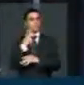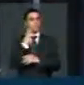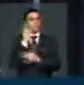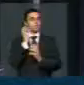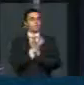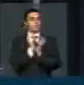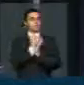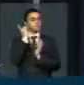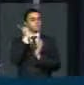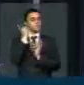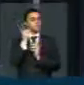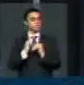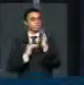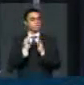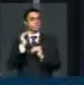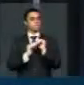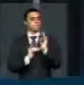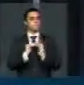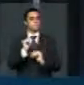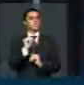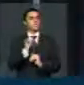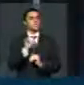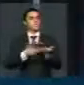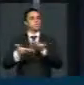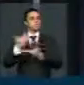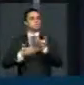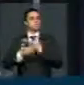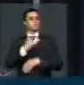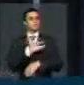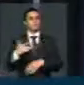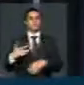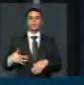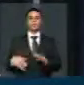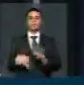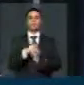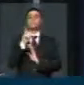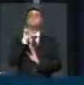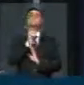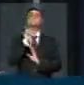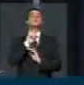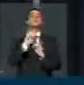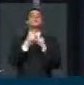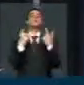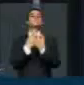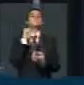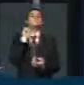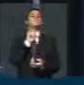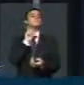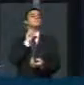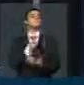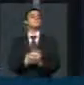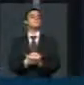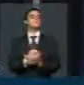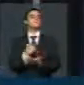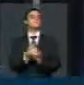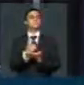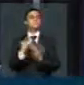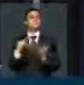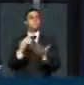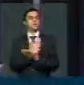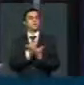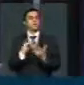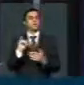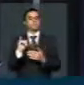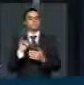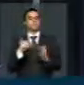Práticas Integrativas em Saúde na Assembleia Legislativa de Minas Gerais. Entre os objetivos da Frente Parlamentar